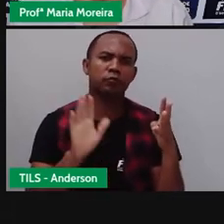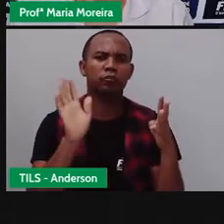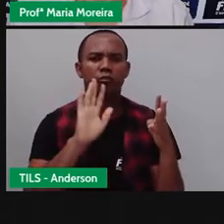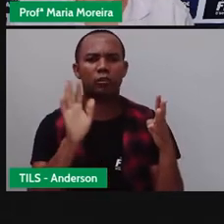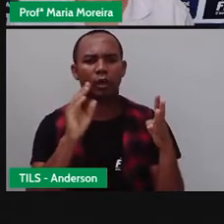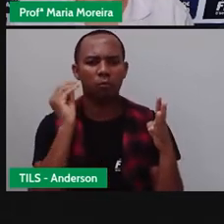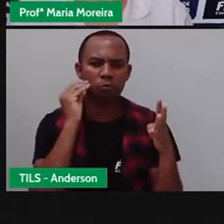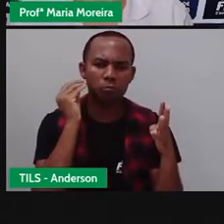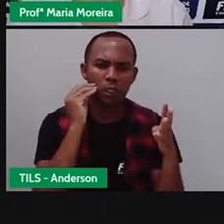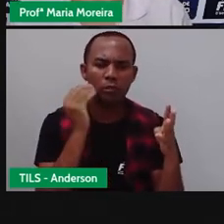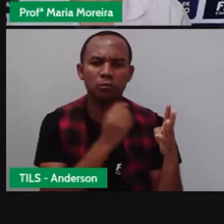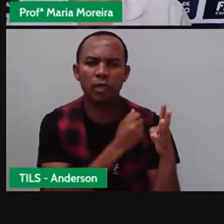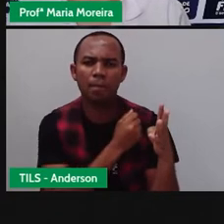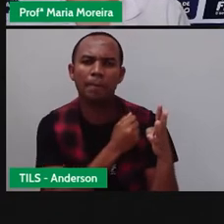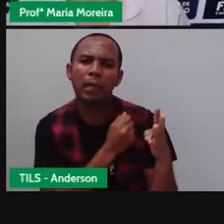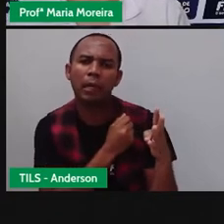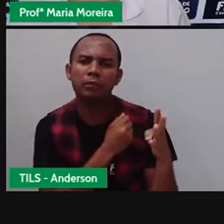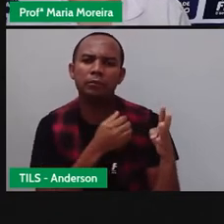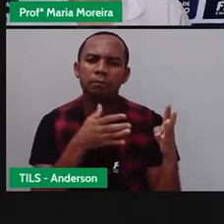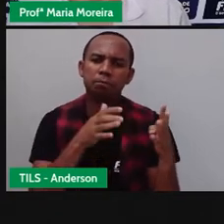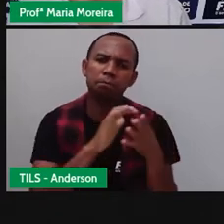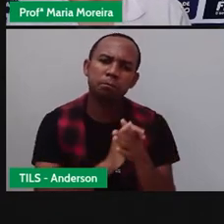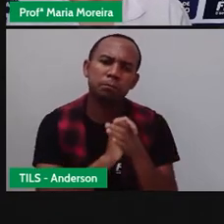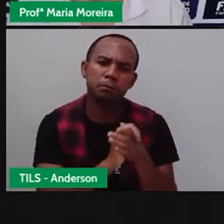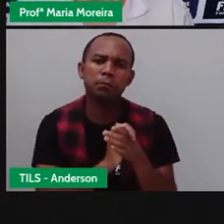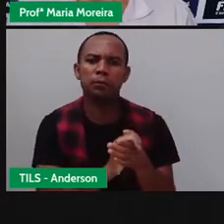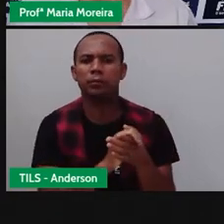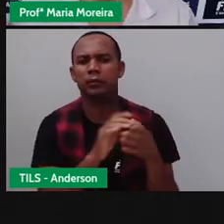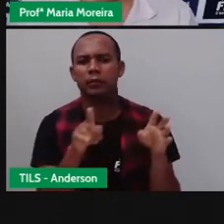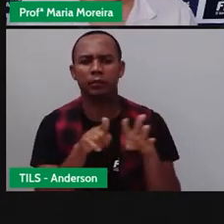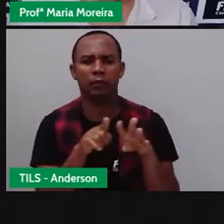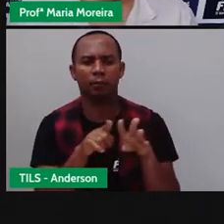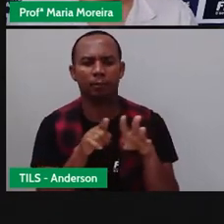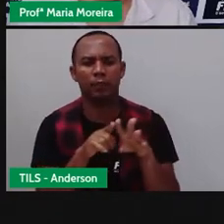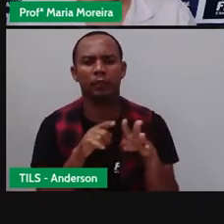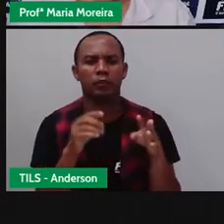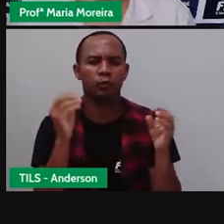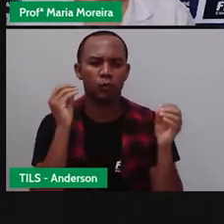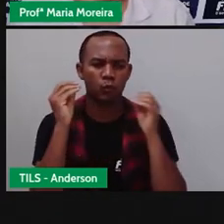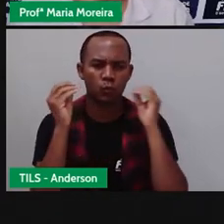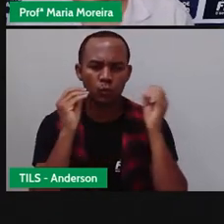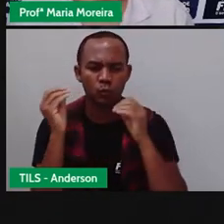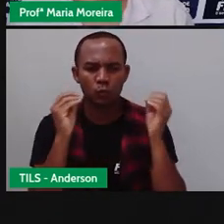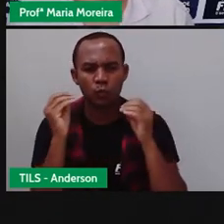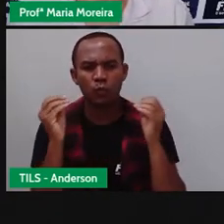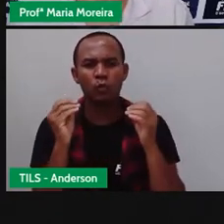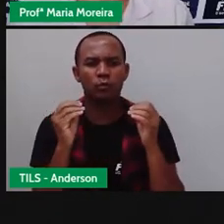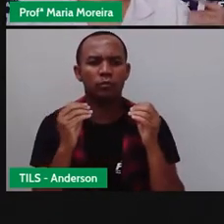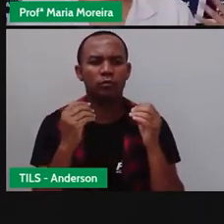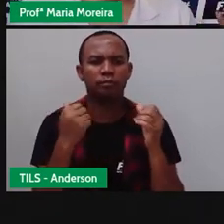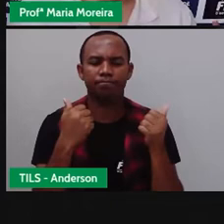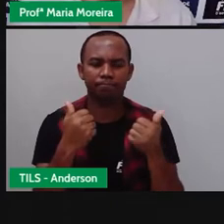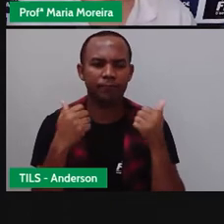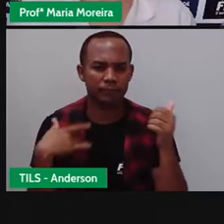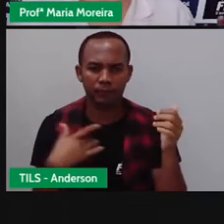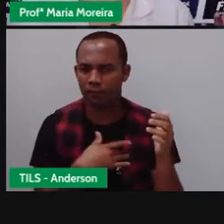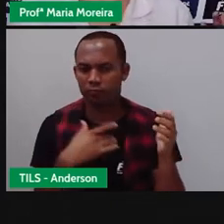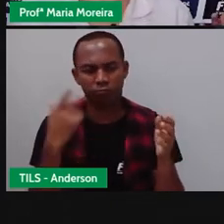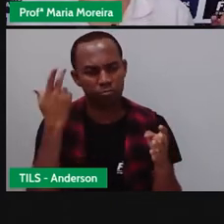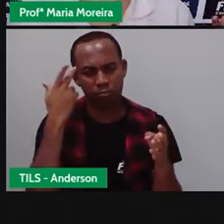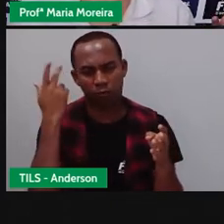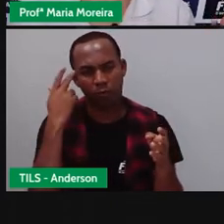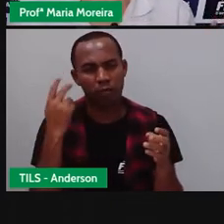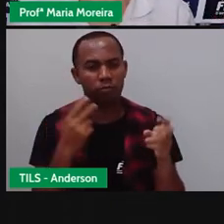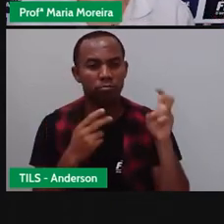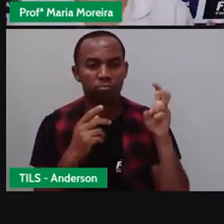texto. Normalmente acompanha o quê? Uma linguagem informal. Pode ser beijos, abraço, se cuida, fique bem, não é